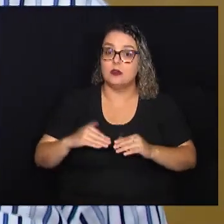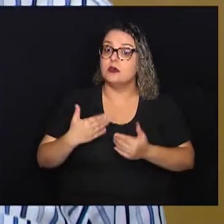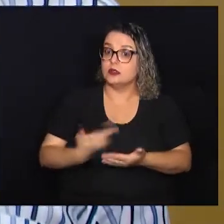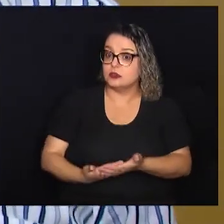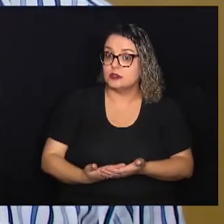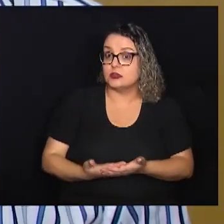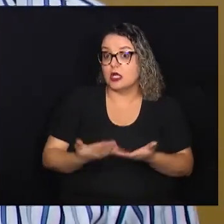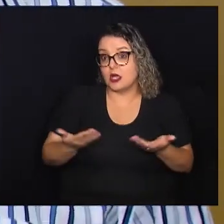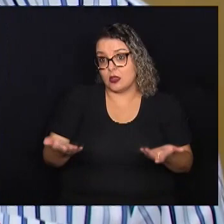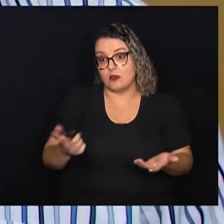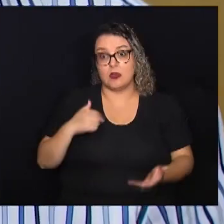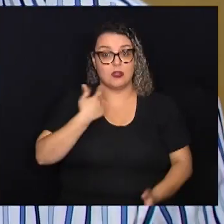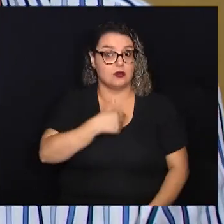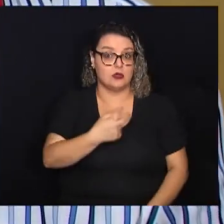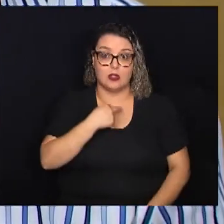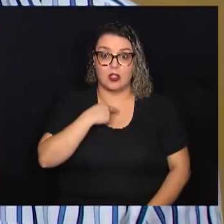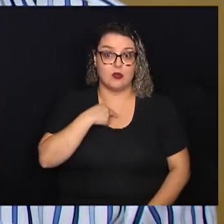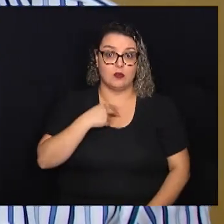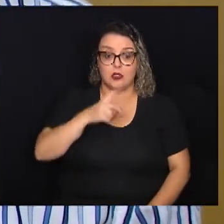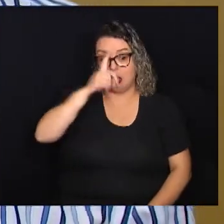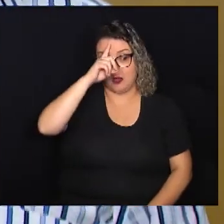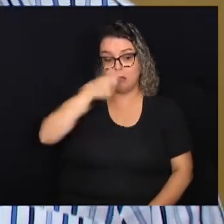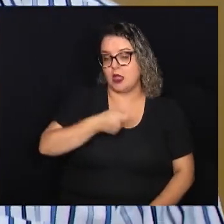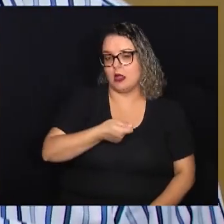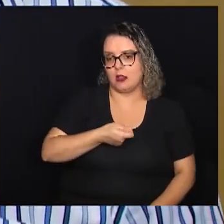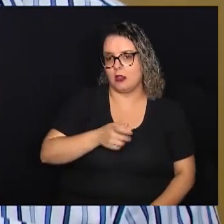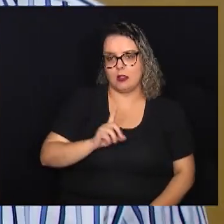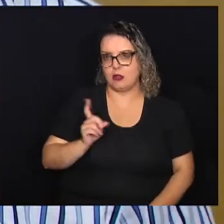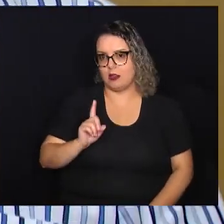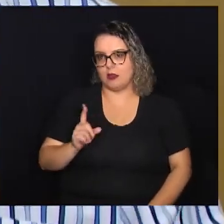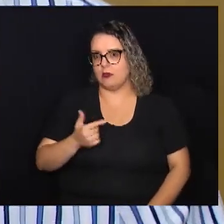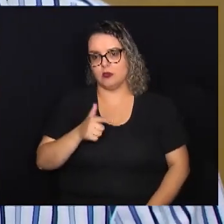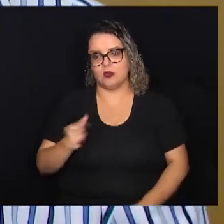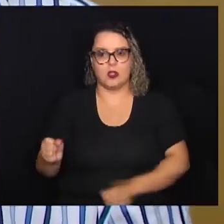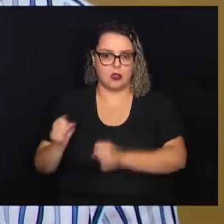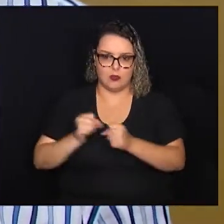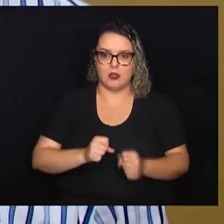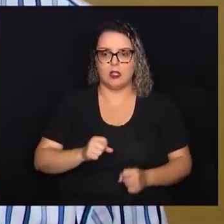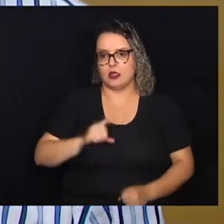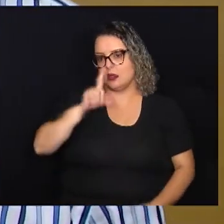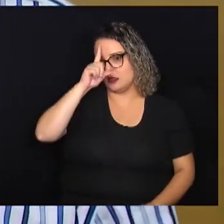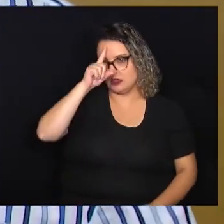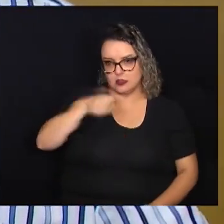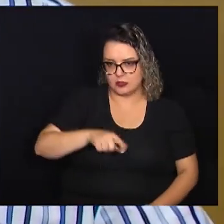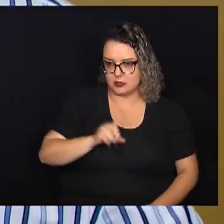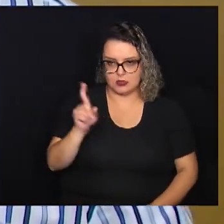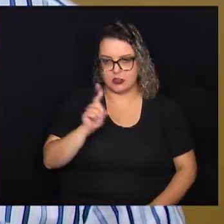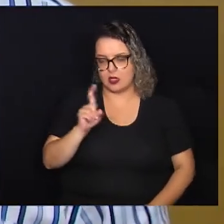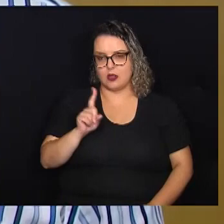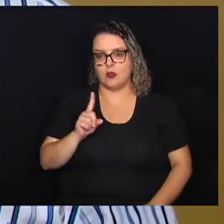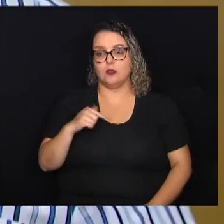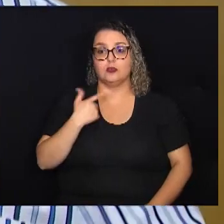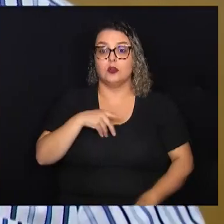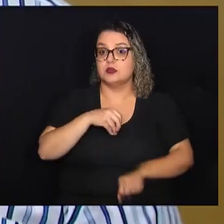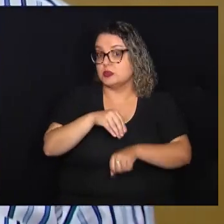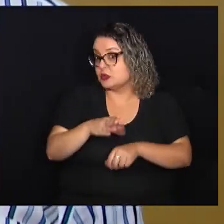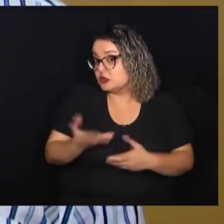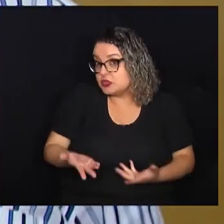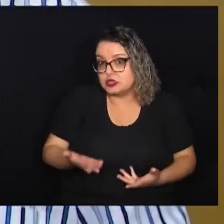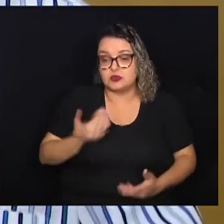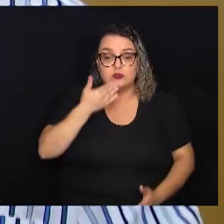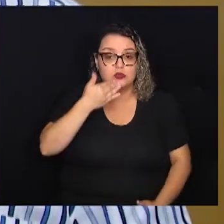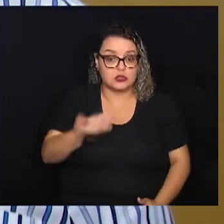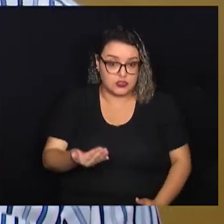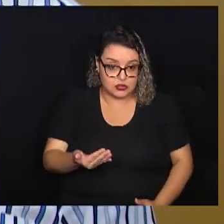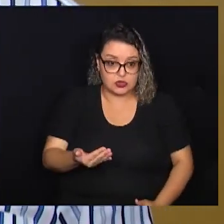mas nós não temos o poder de ir lá determinar o que cada servidor do